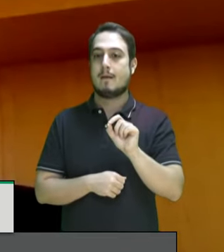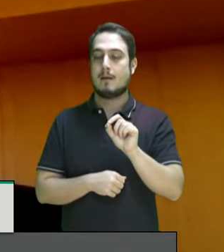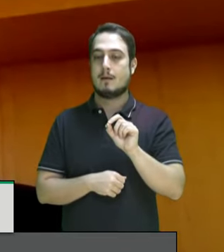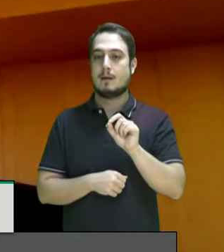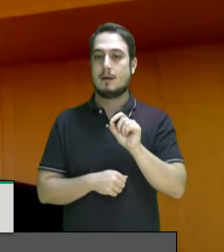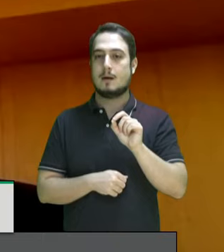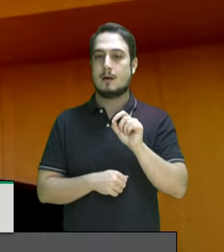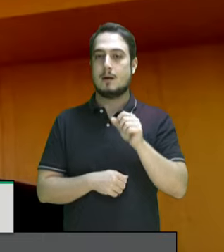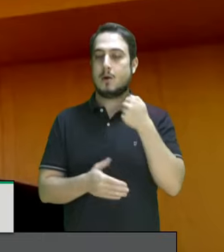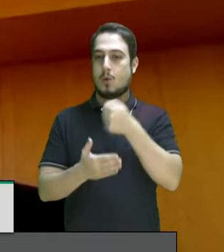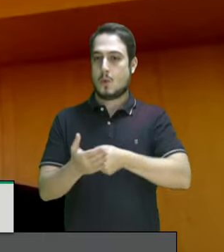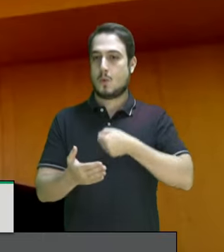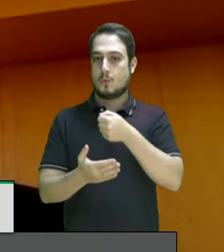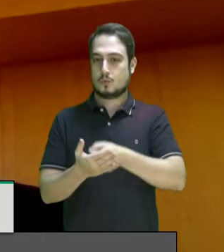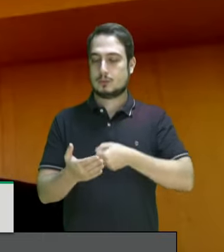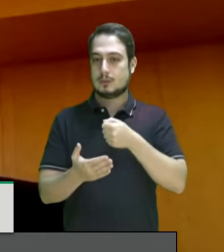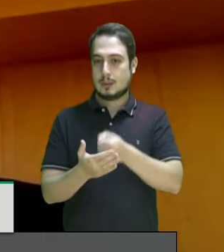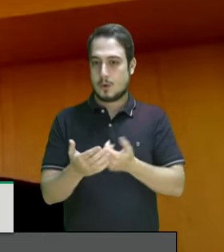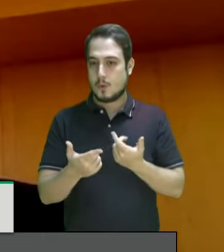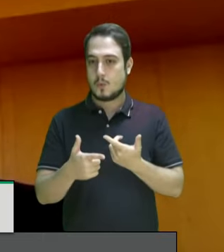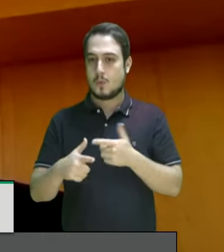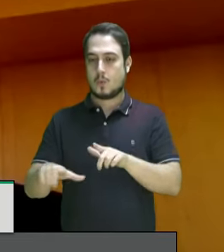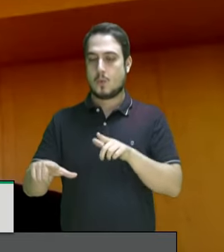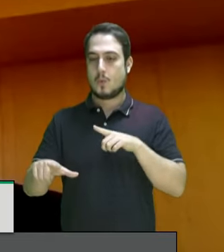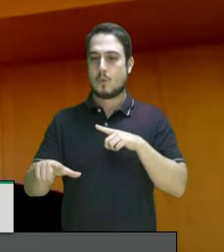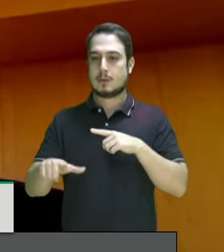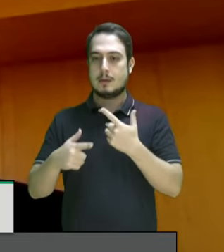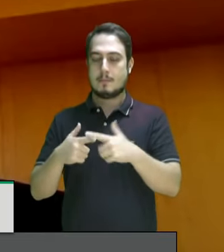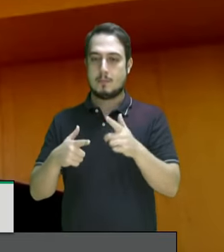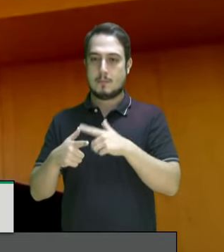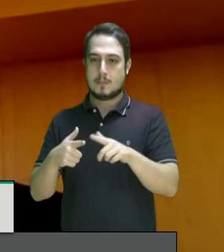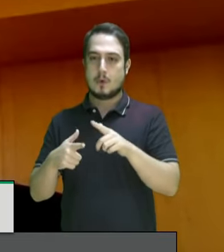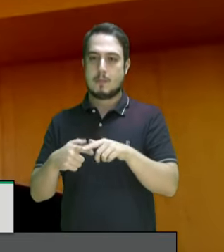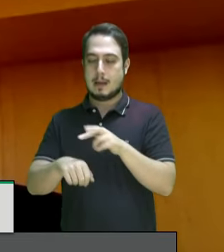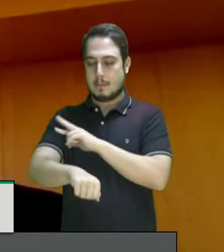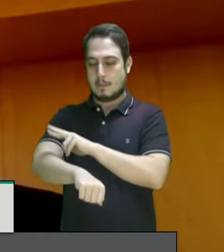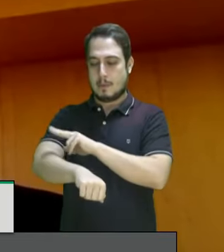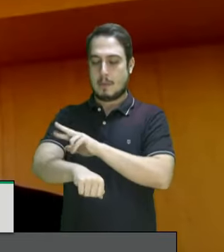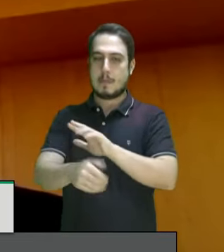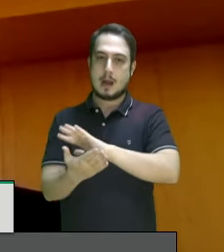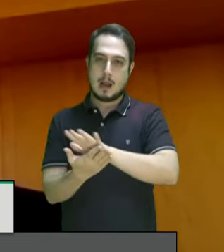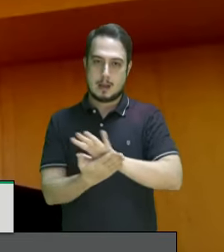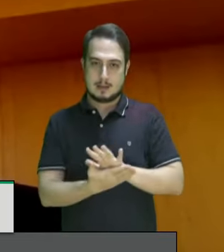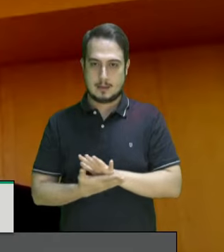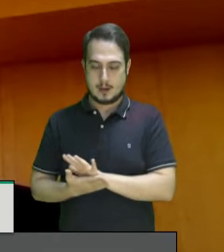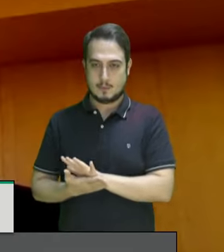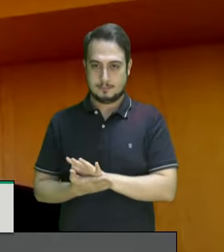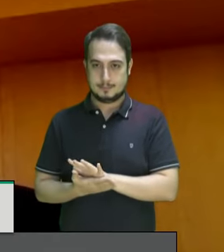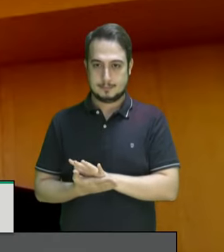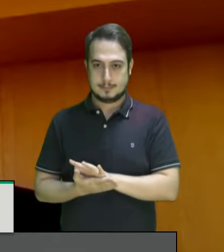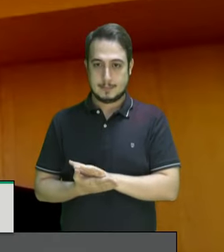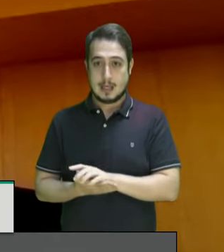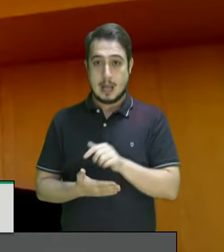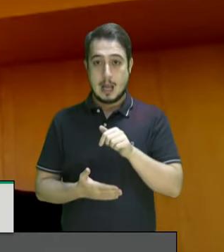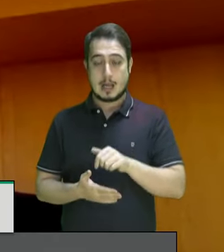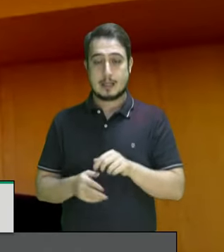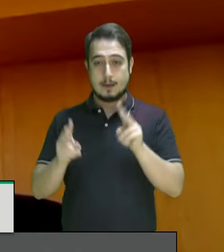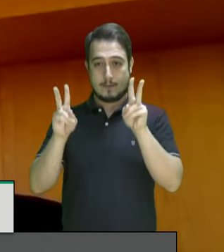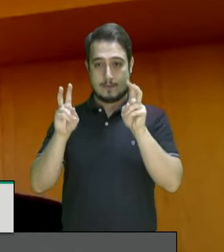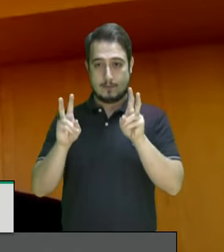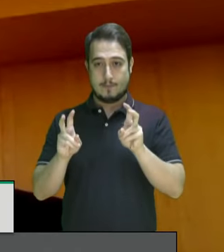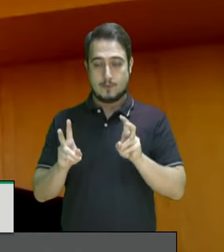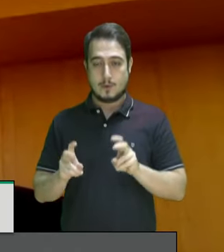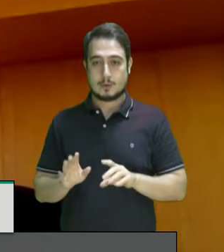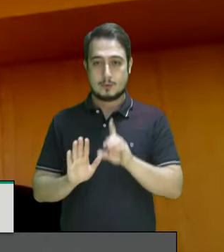o enfrentamento das grandes questões que incomodam o nosso país e aqui em especial a questão